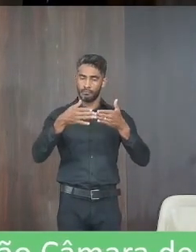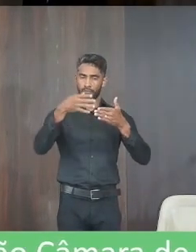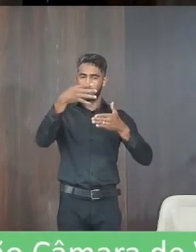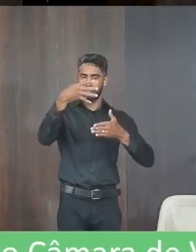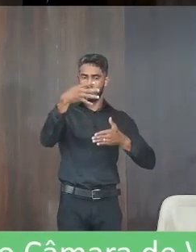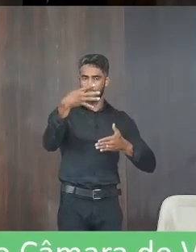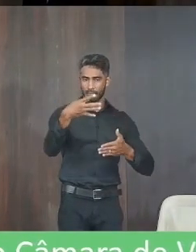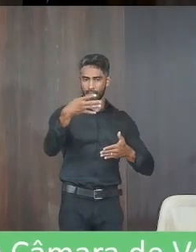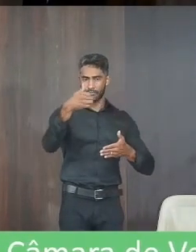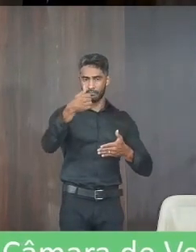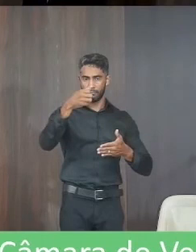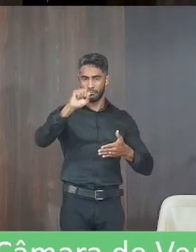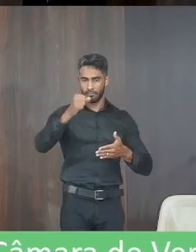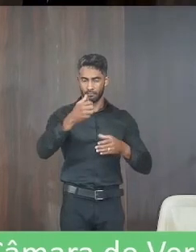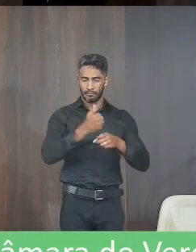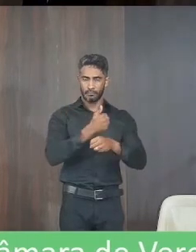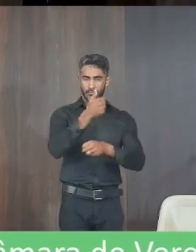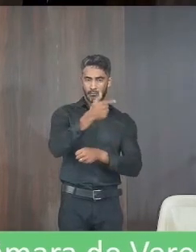2022